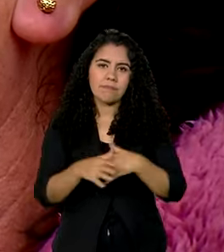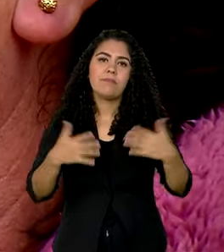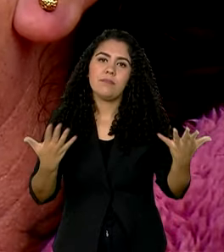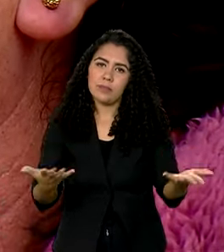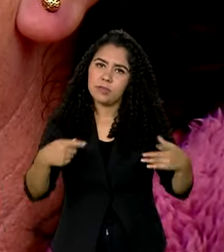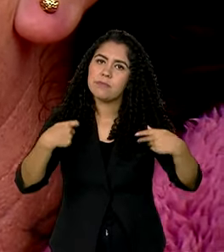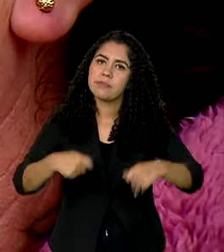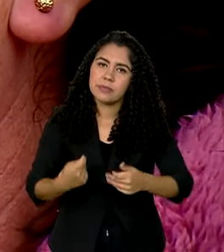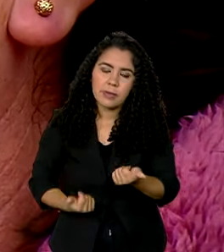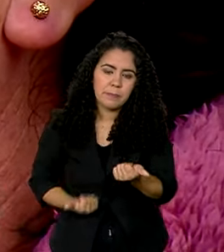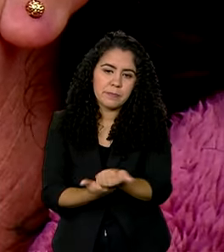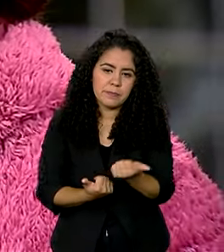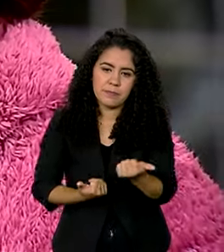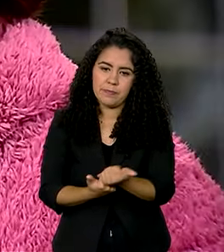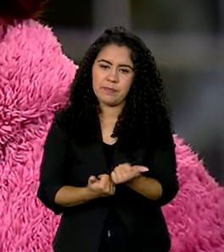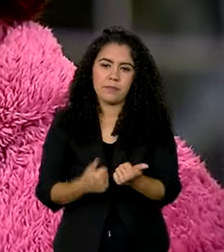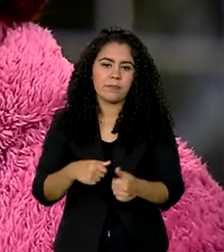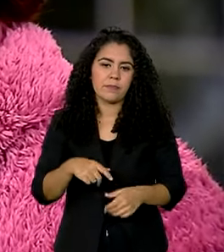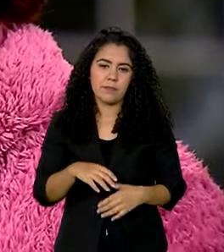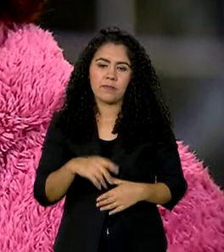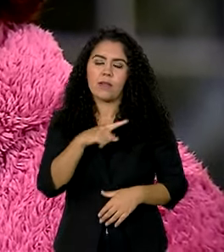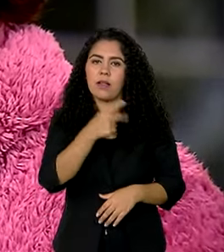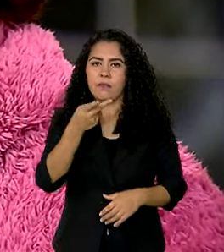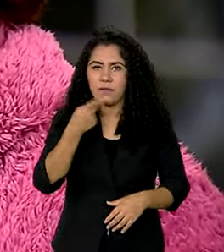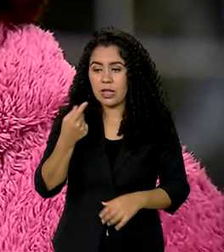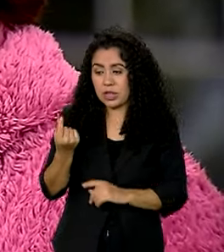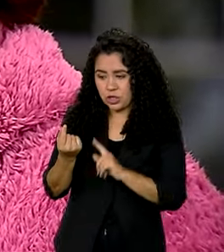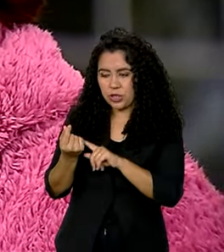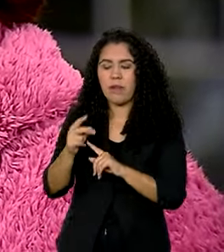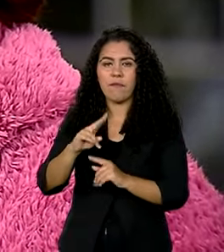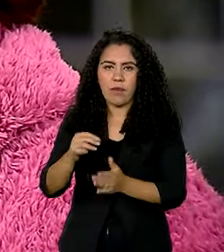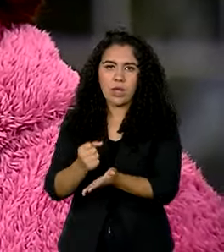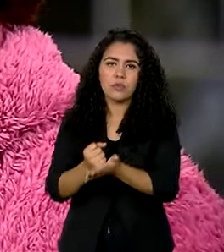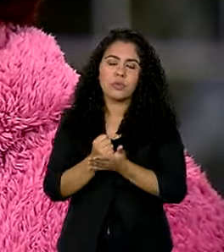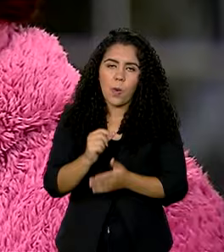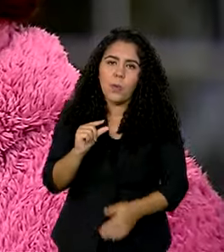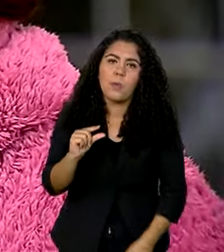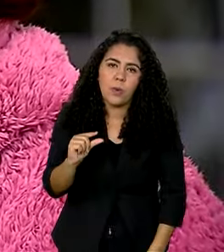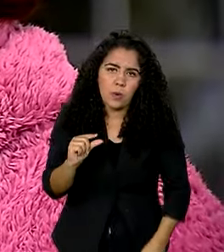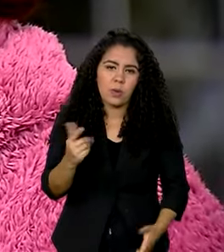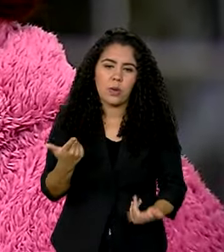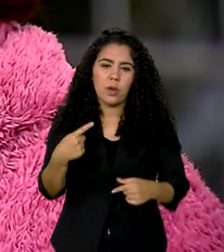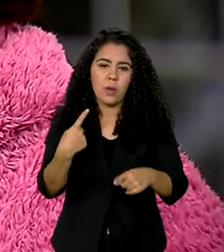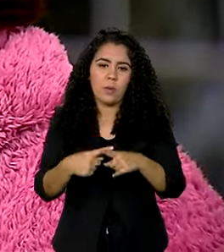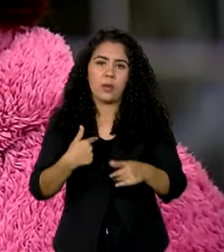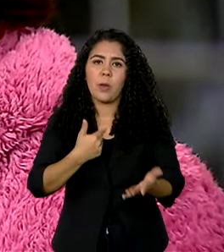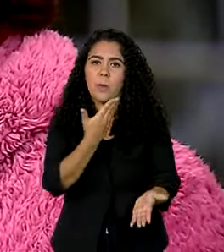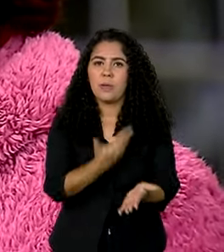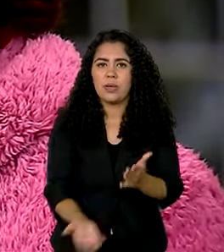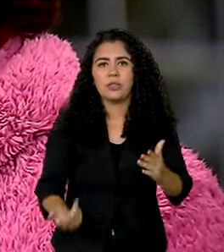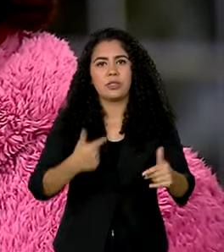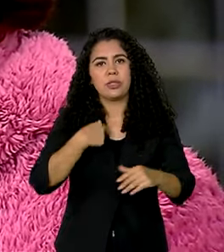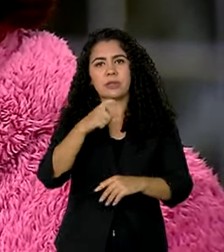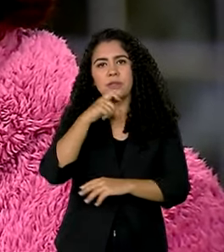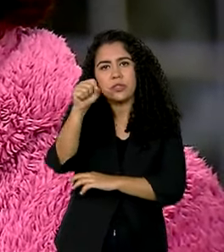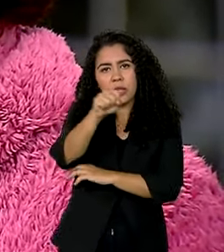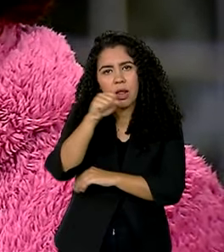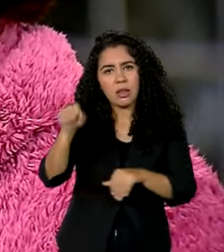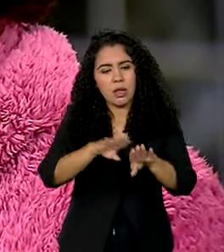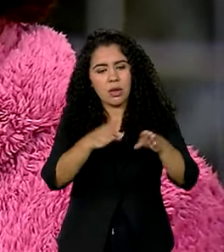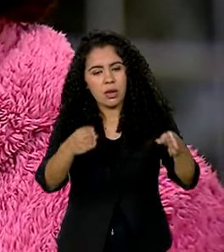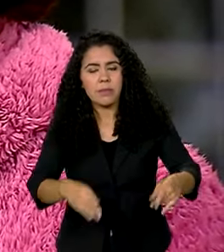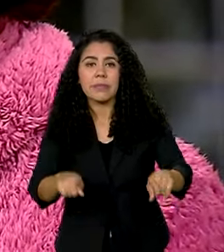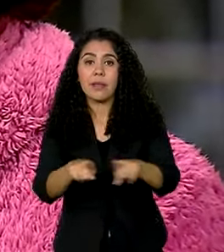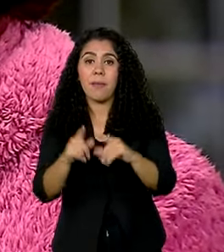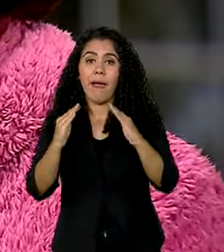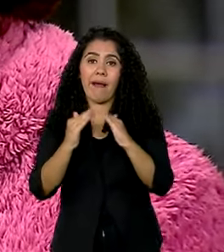toda ajuda é bem-vinda. Vai ajudar um pouco. Por causa, além de eu ter perdido meus móveis, agora tem mais a questão da casa,